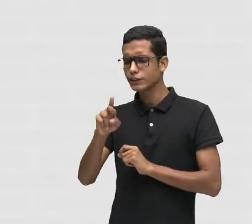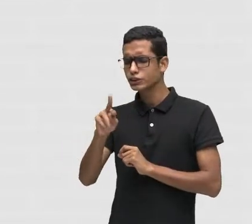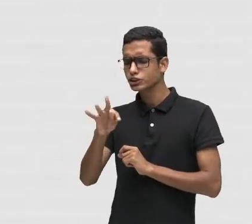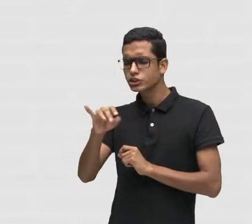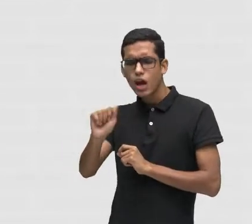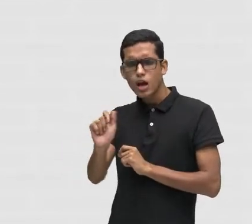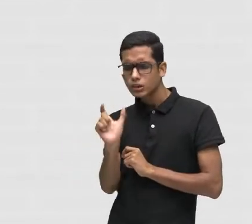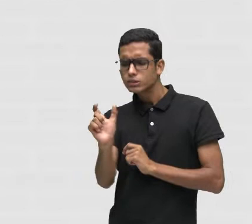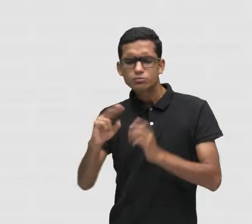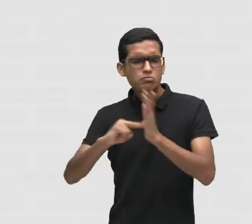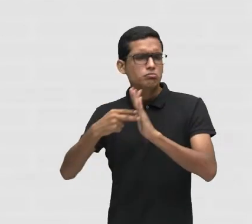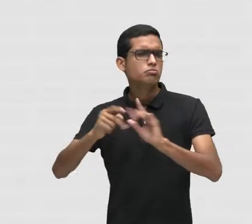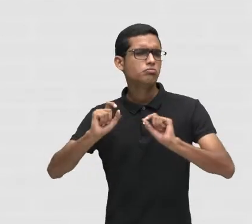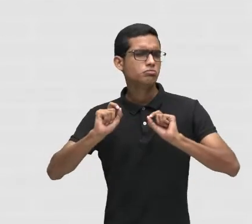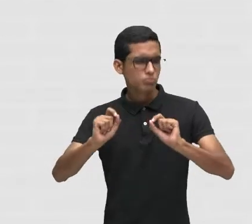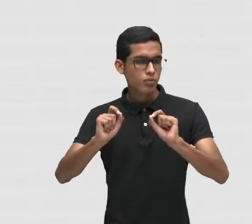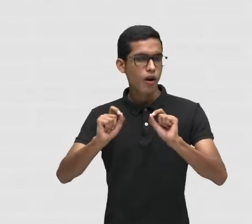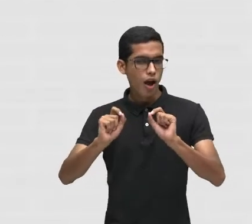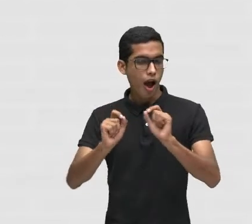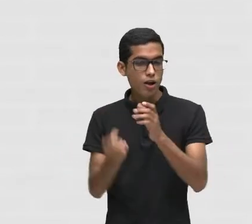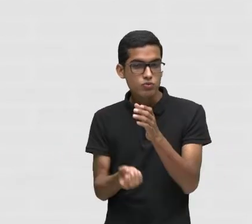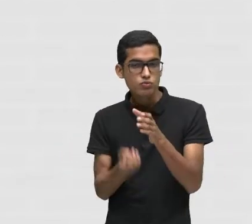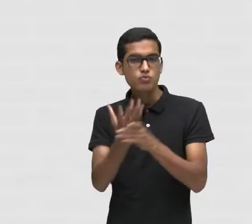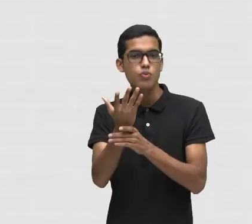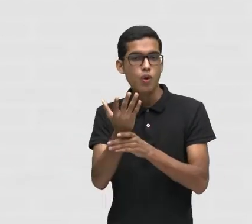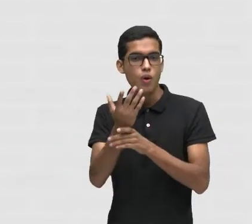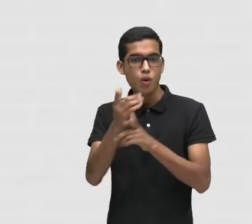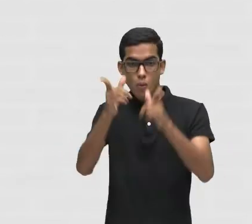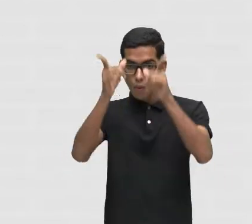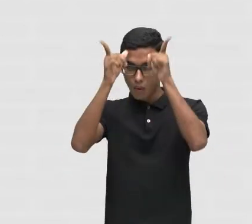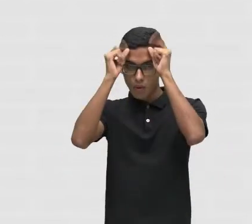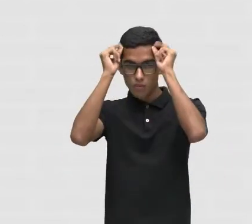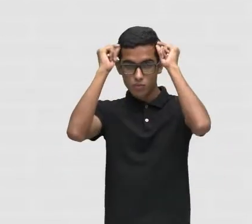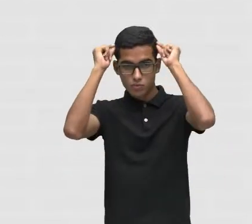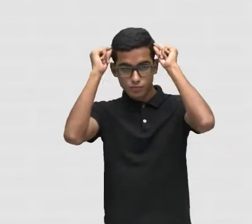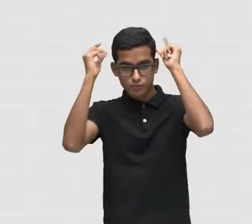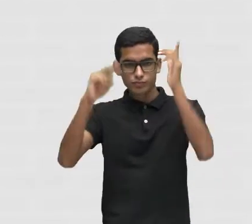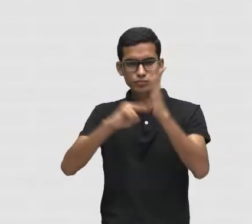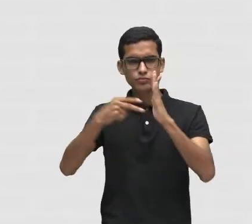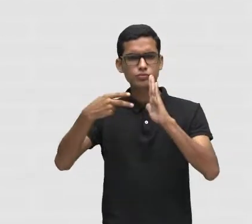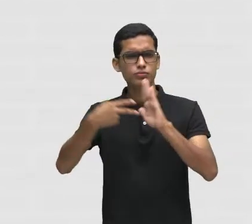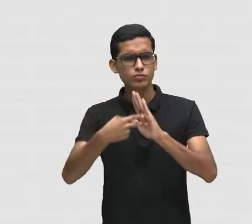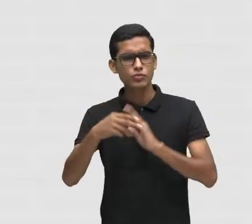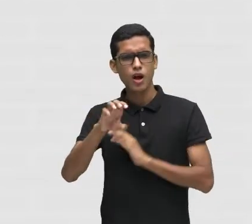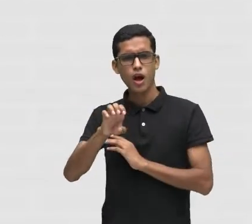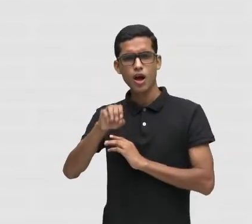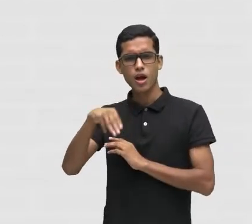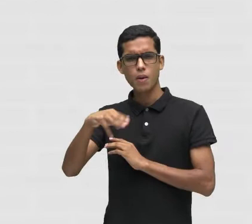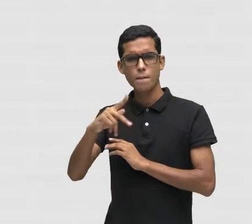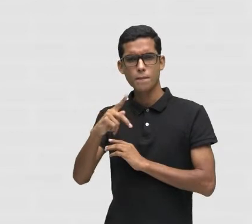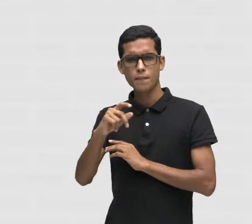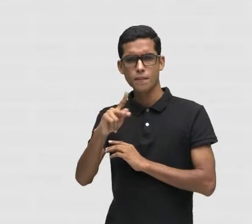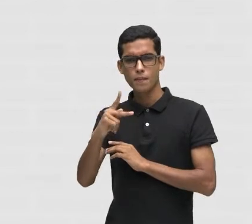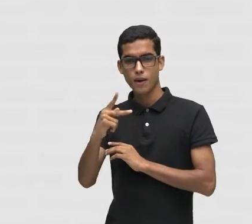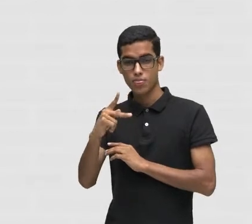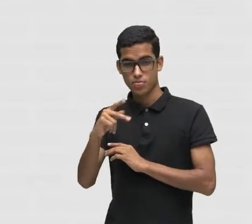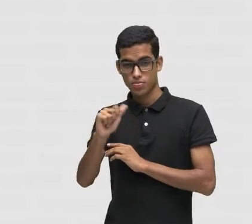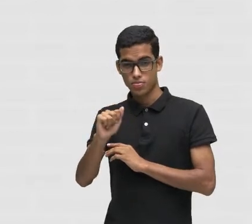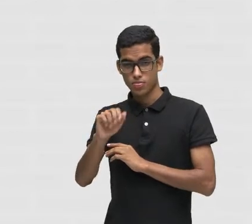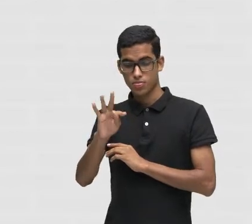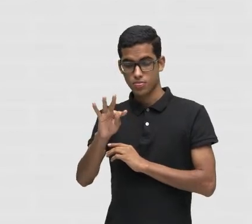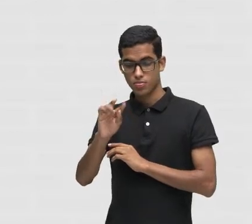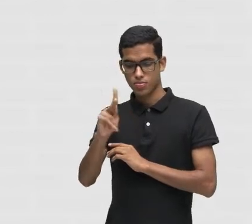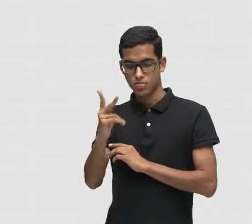origem Grega Que significa Empateia Que tem o significado De paixão